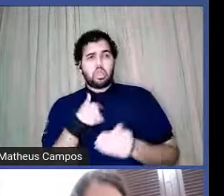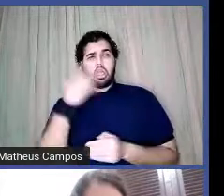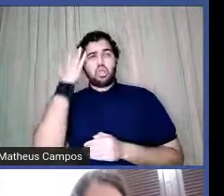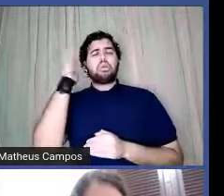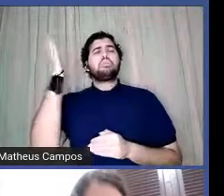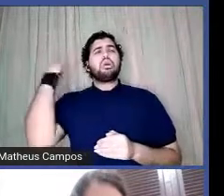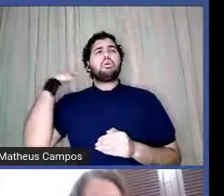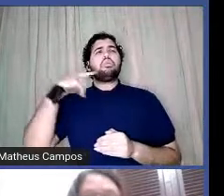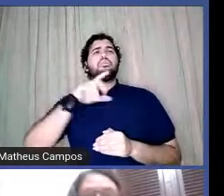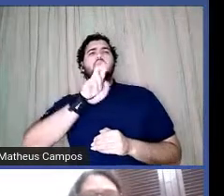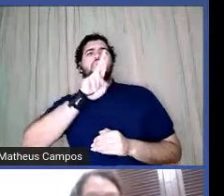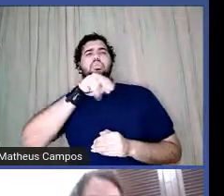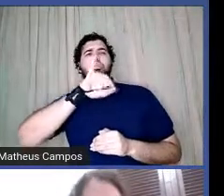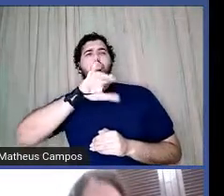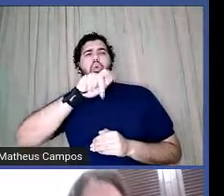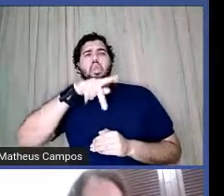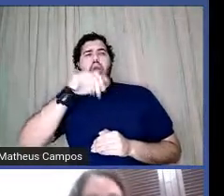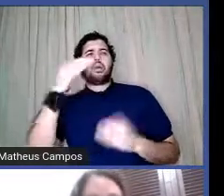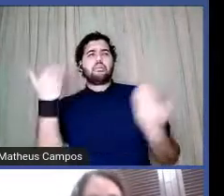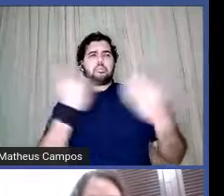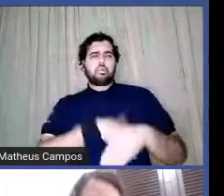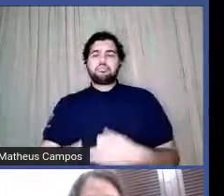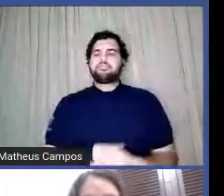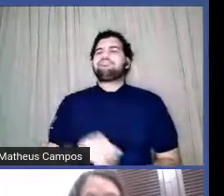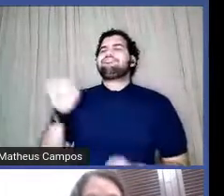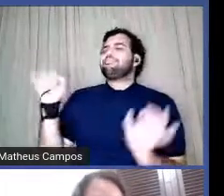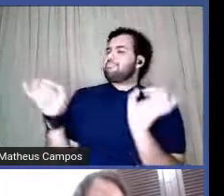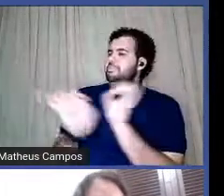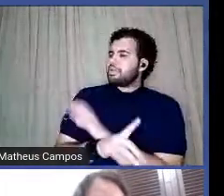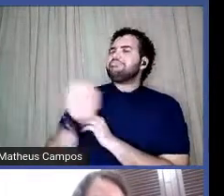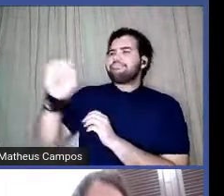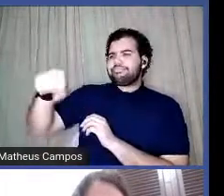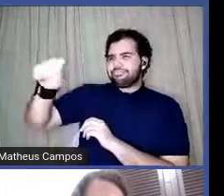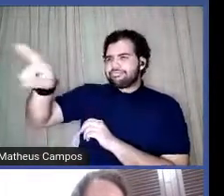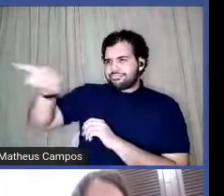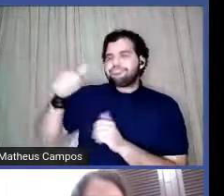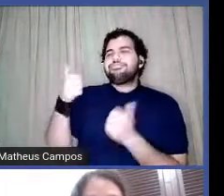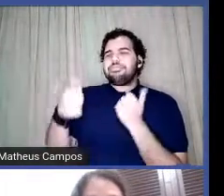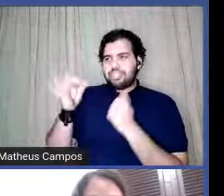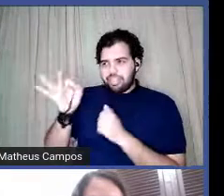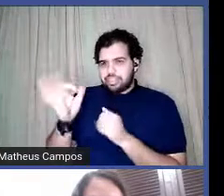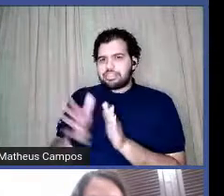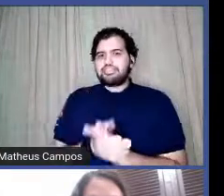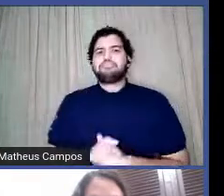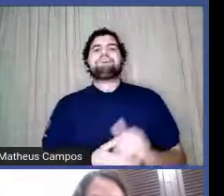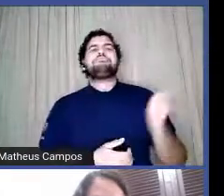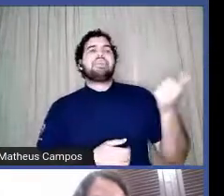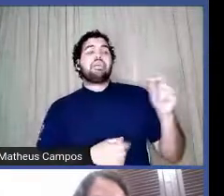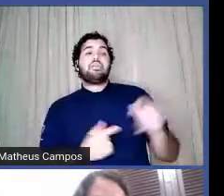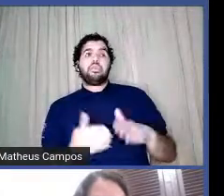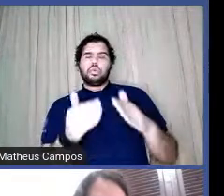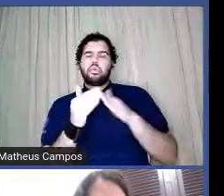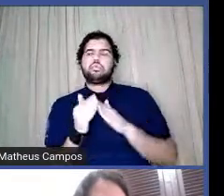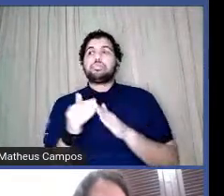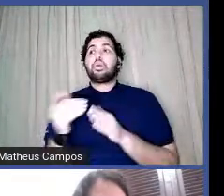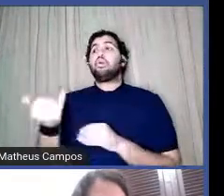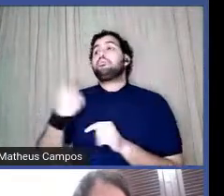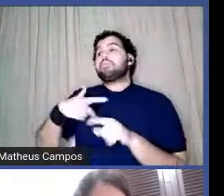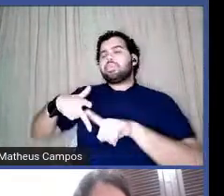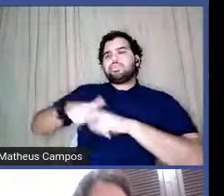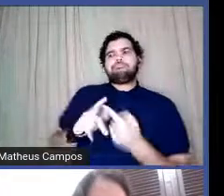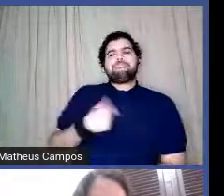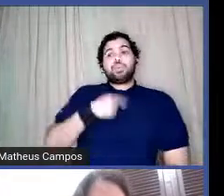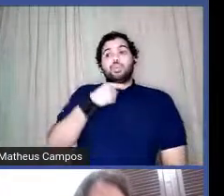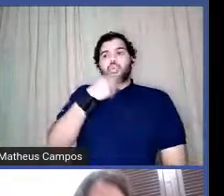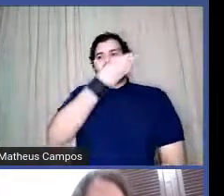Unicamp, a prova da Unicamp. Pronto, foi da Unicamp. É isso que eu pedi para me corrigirem, porque eu não tinha certeza